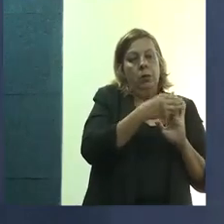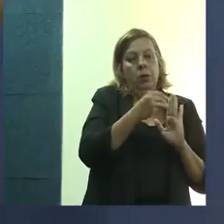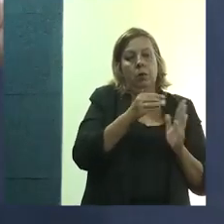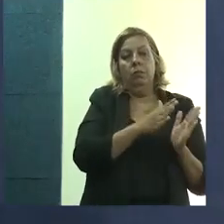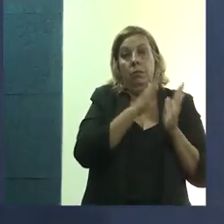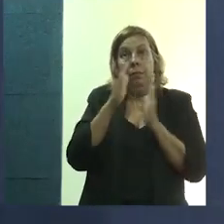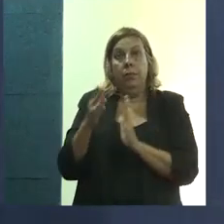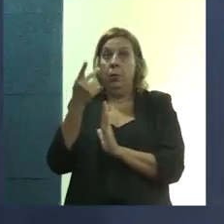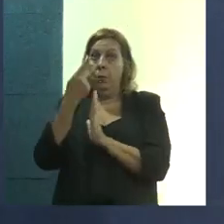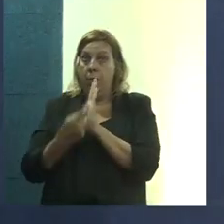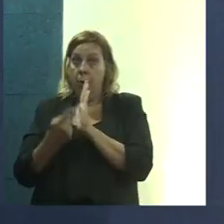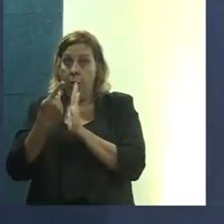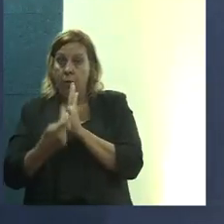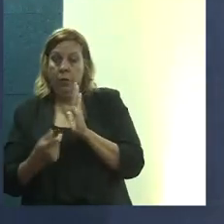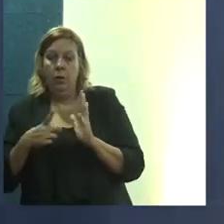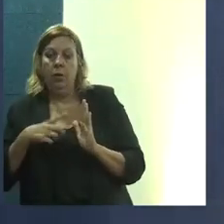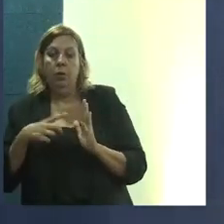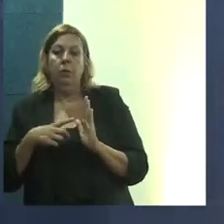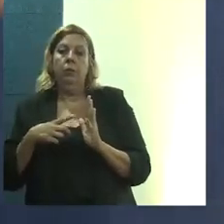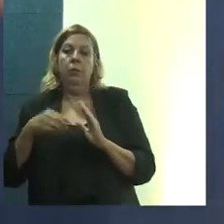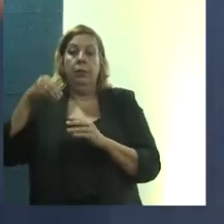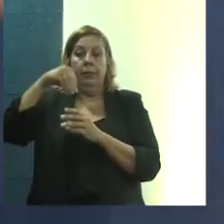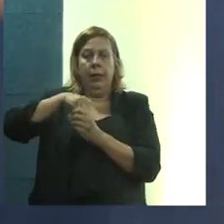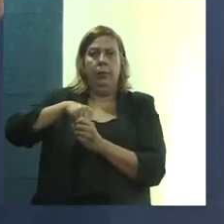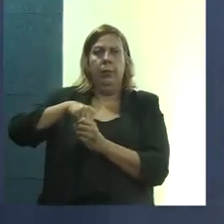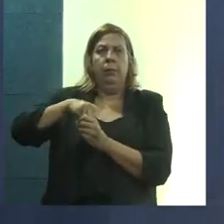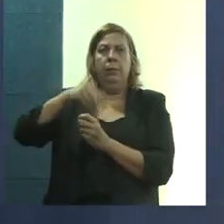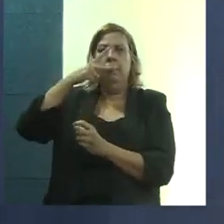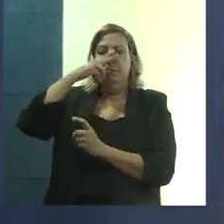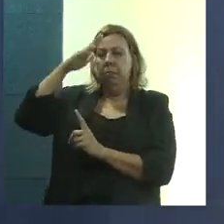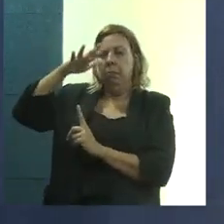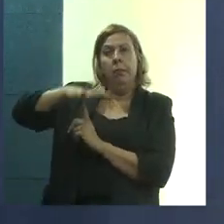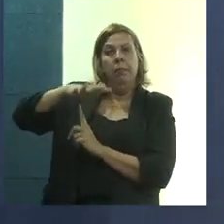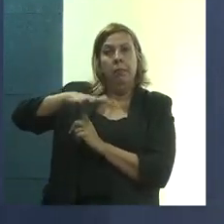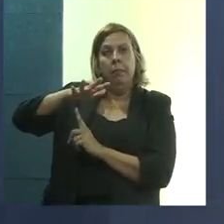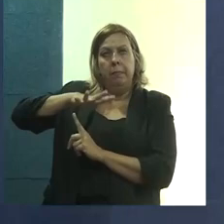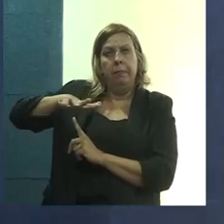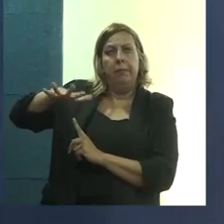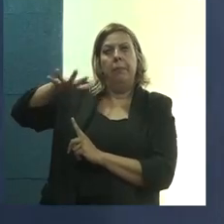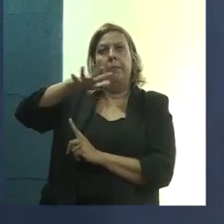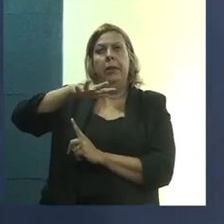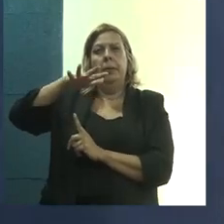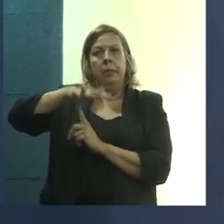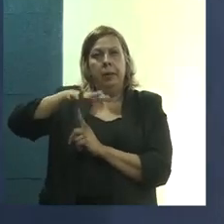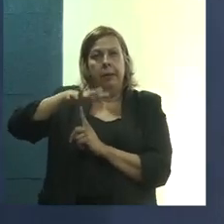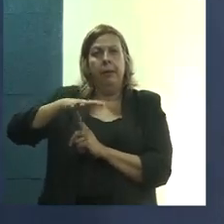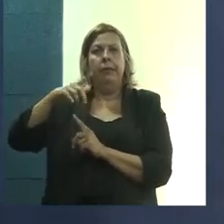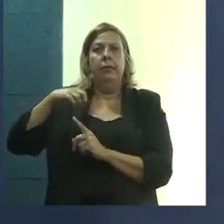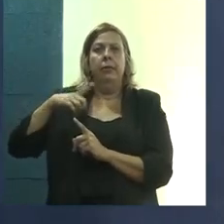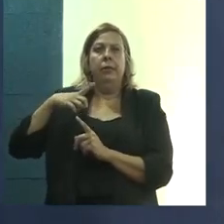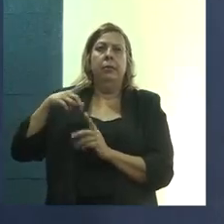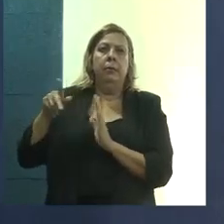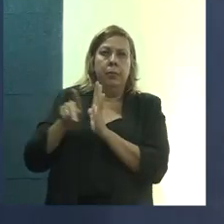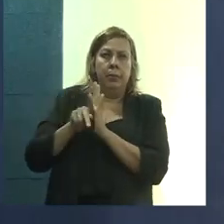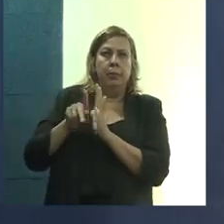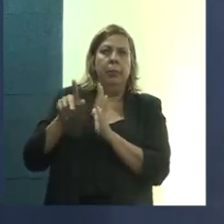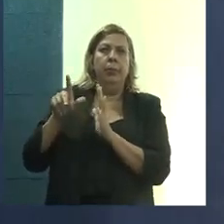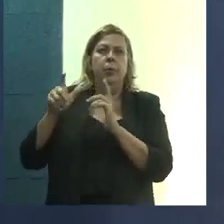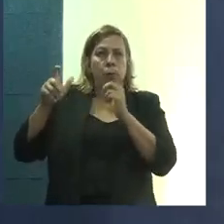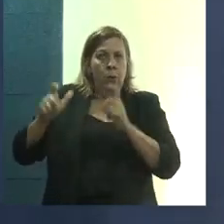E esse outro projeto, que é o anexo do mercado, que tem o mercado tradicional,